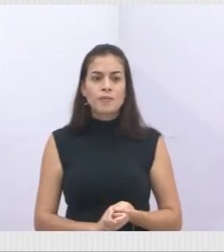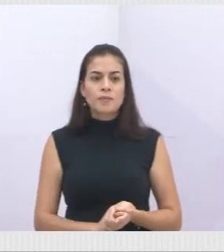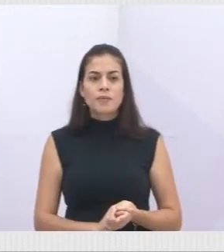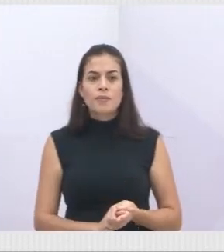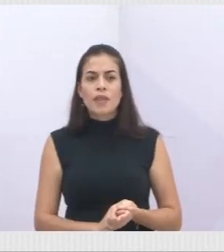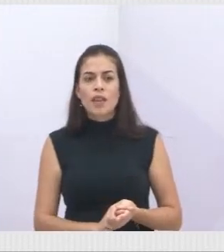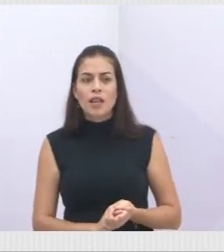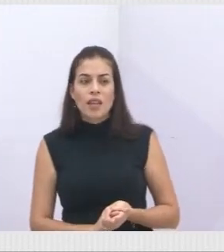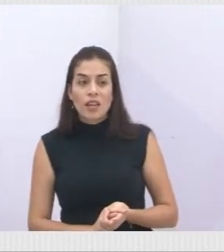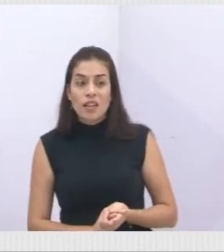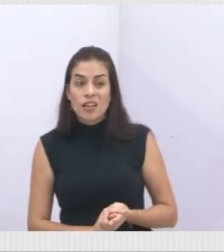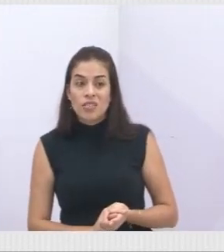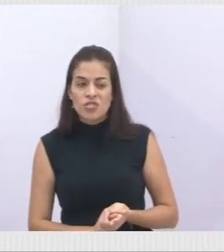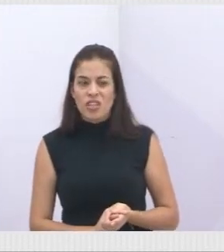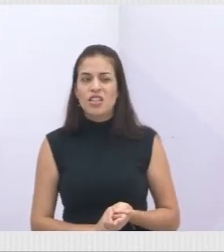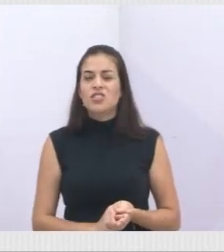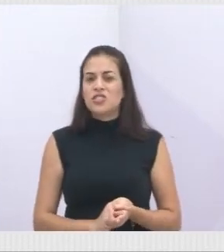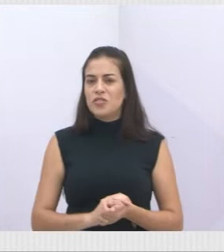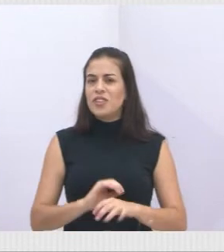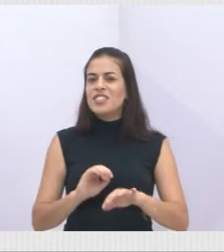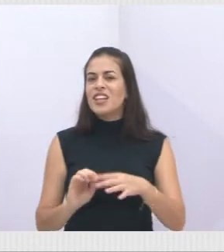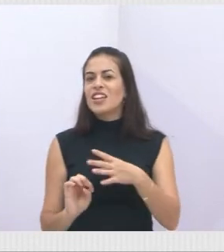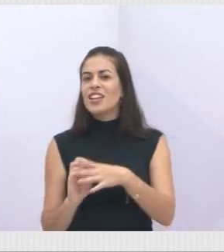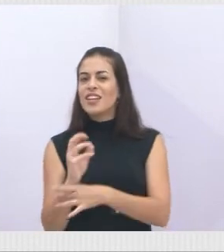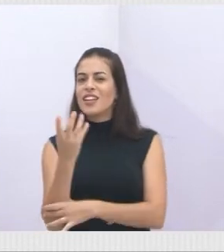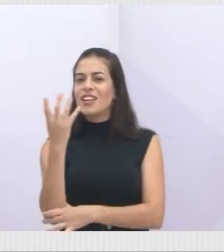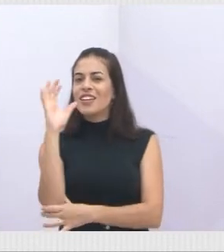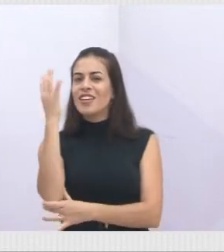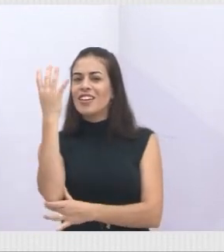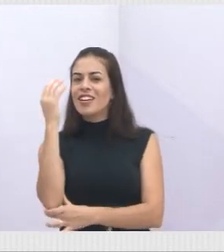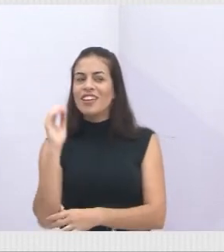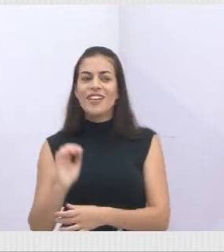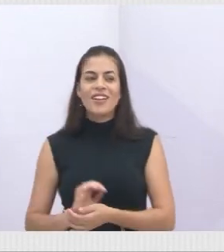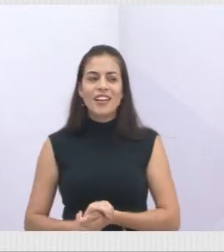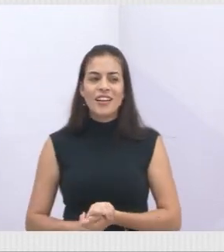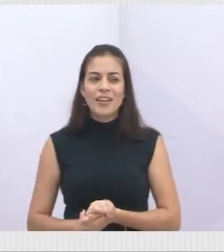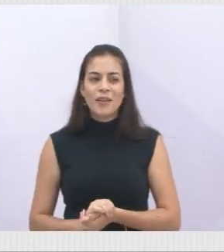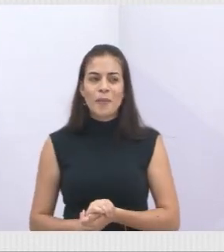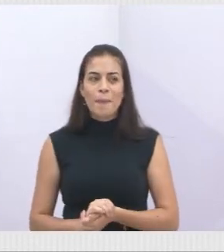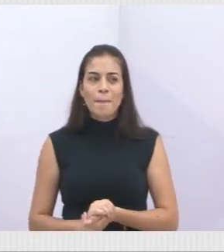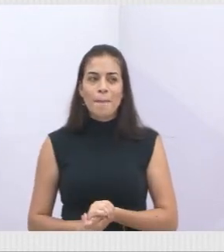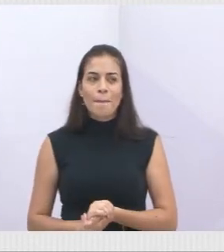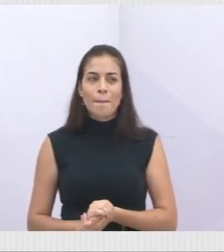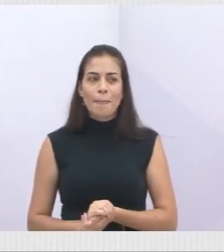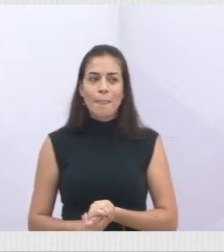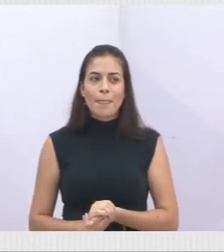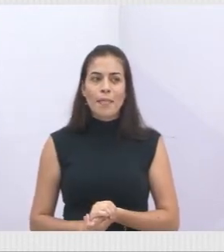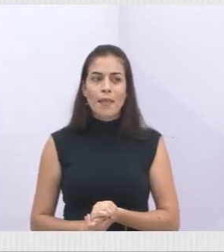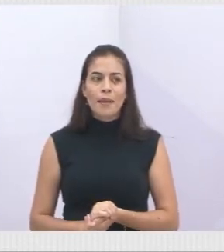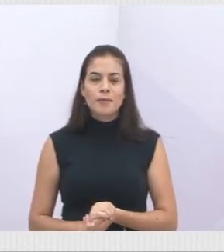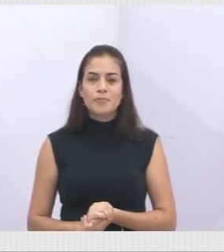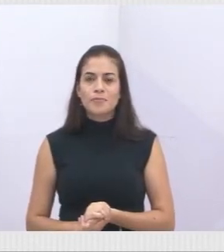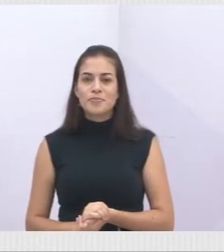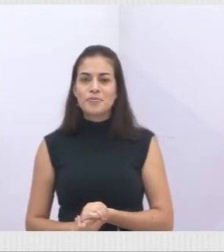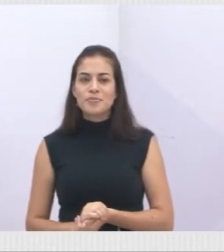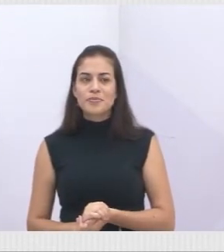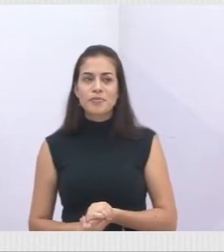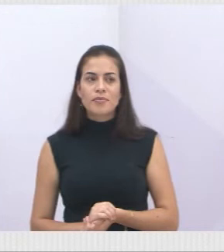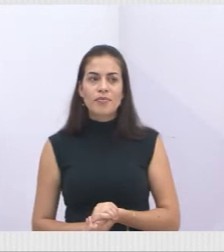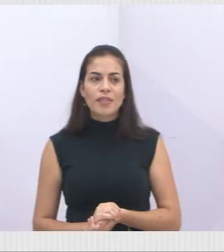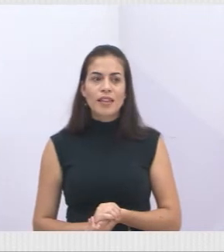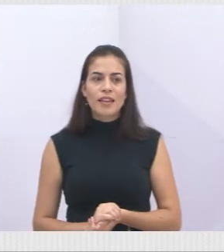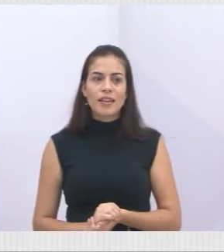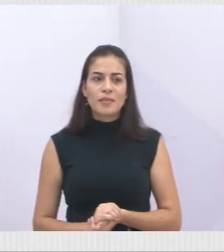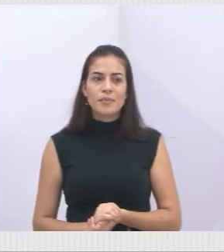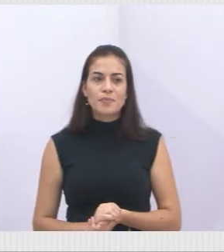mapa de proposta de reflorestamento, restauração florestal para o município, tá? Pode passar ao